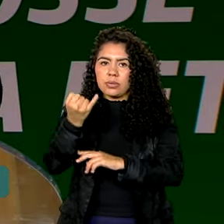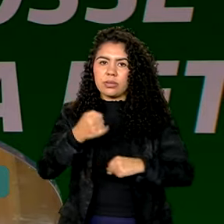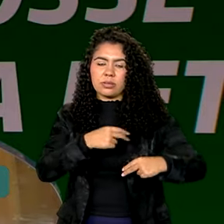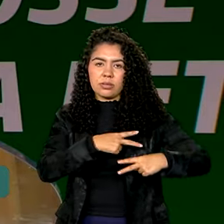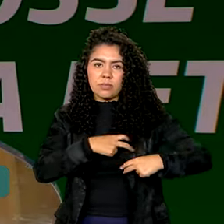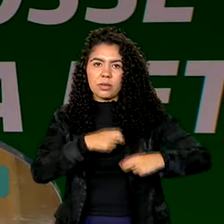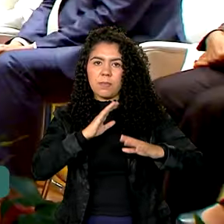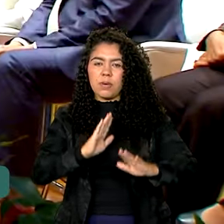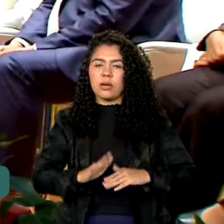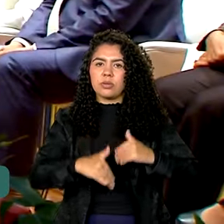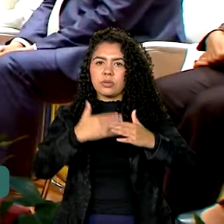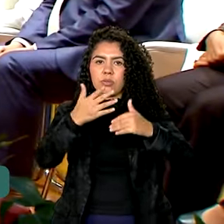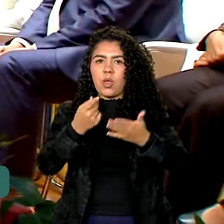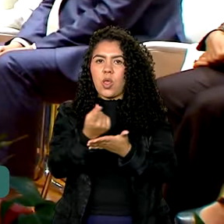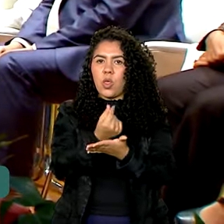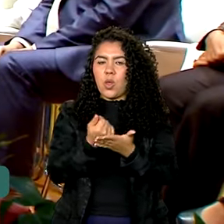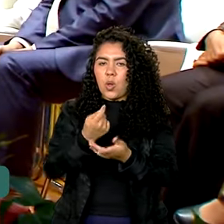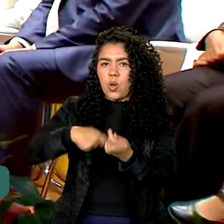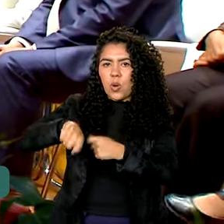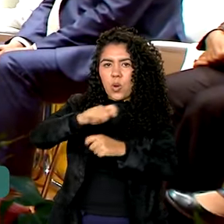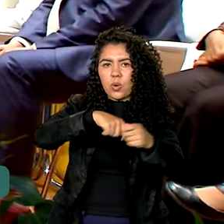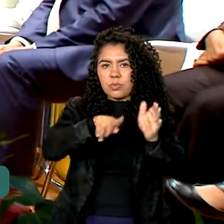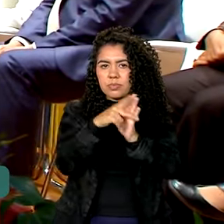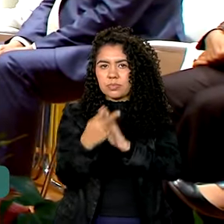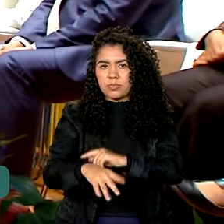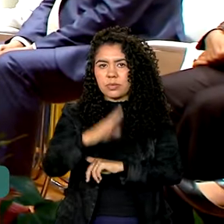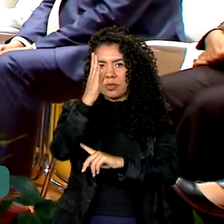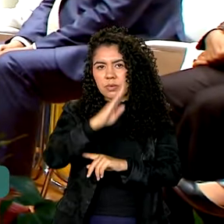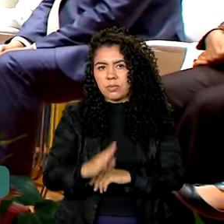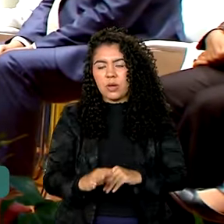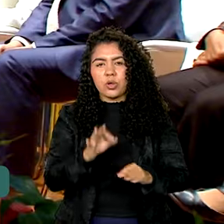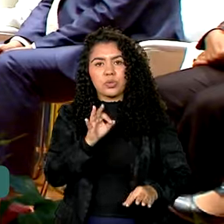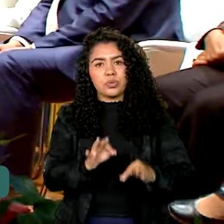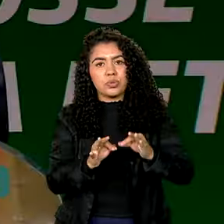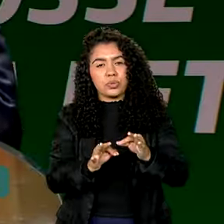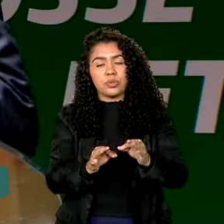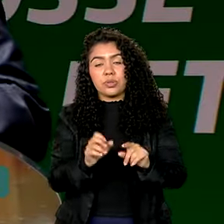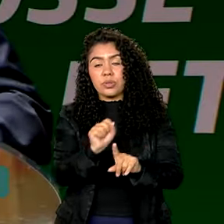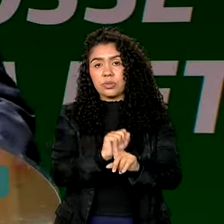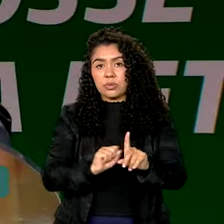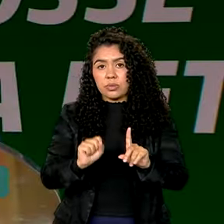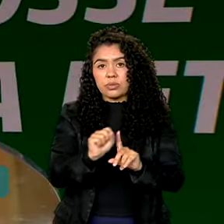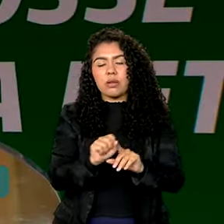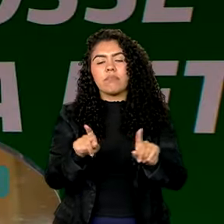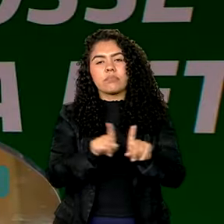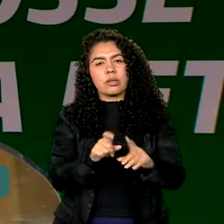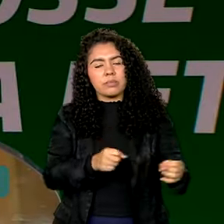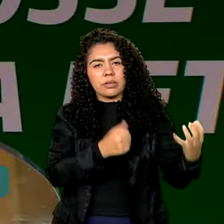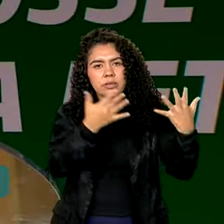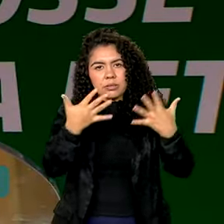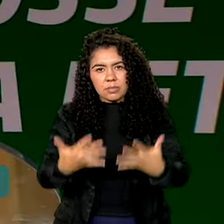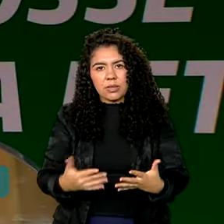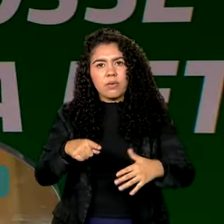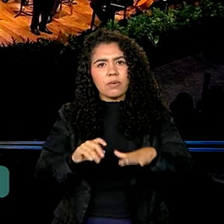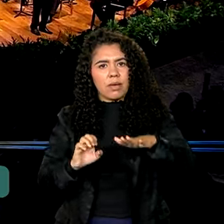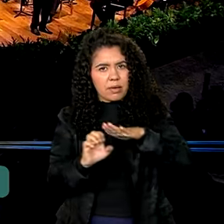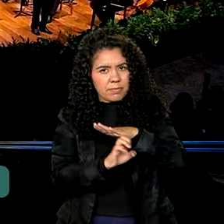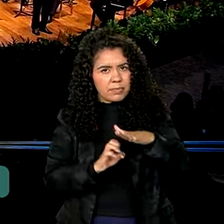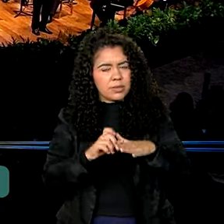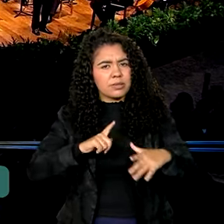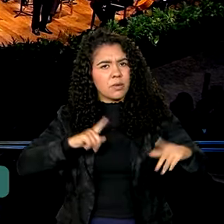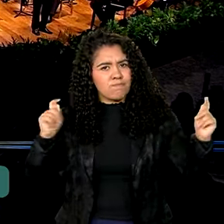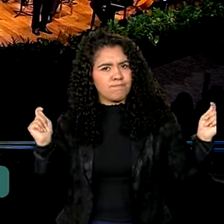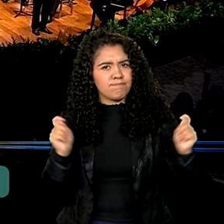para o desenvolvimento econômico do país com justiça social. Lula destacou a força da empresa e o